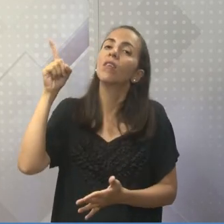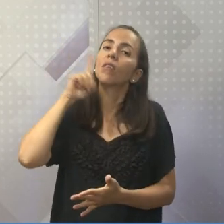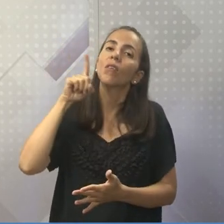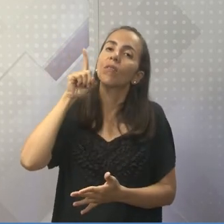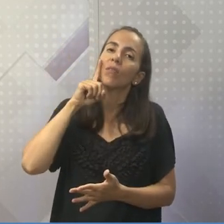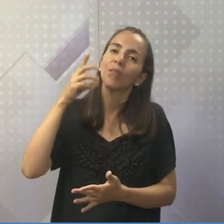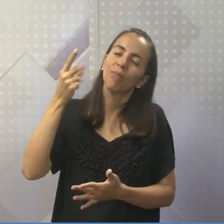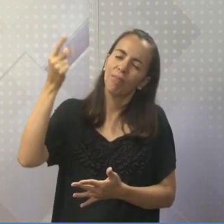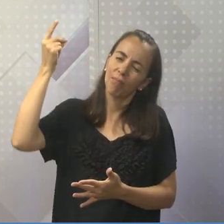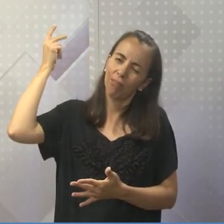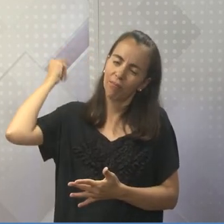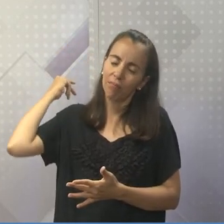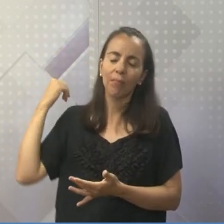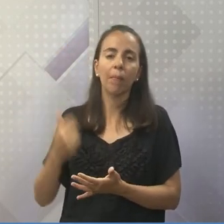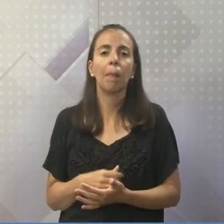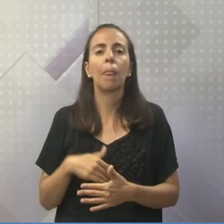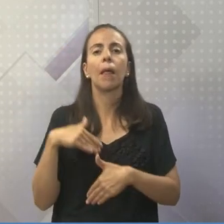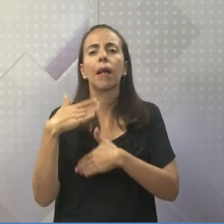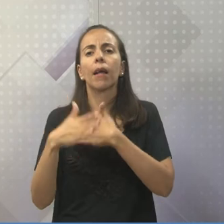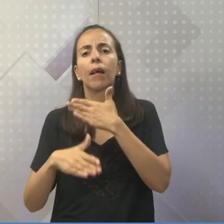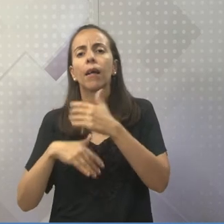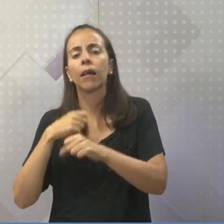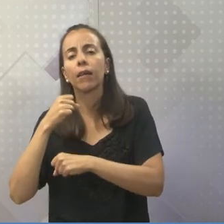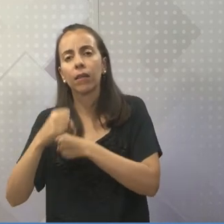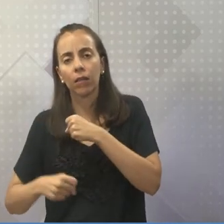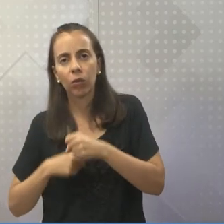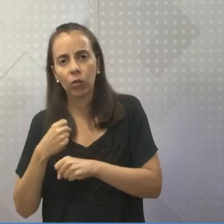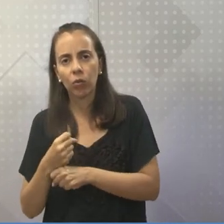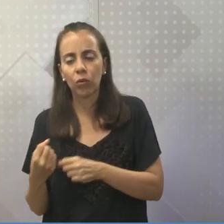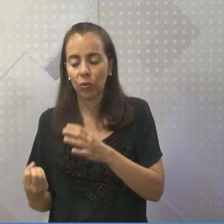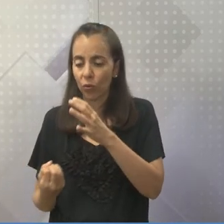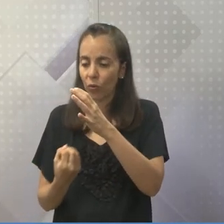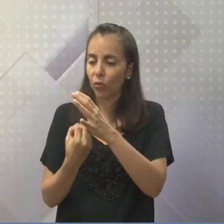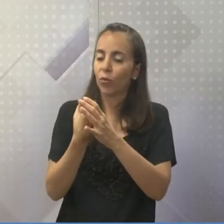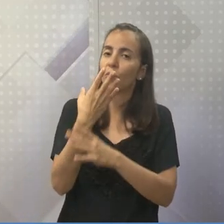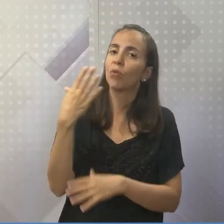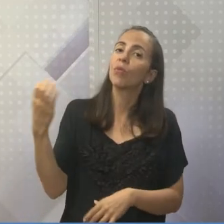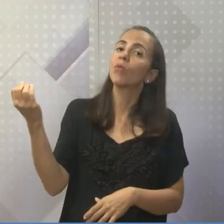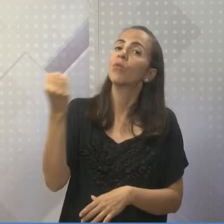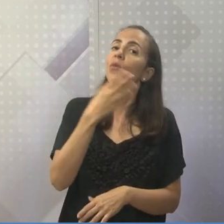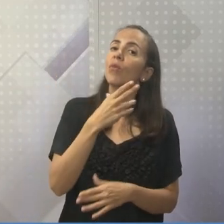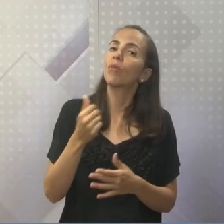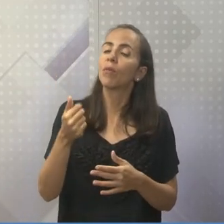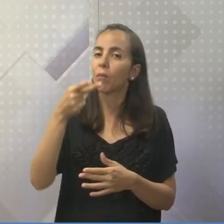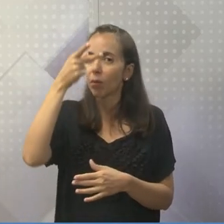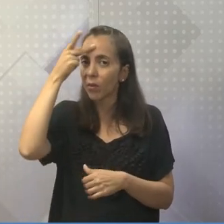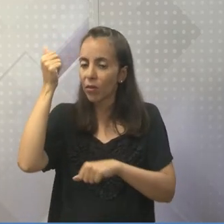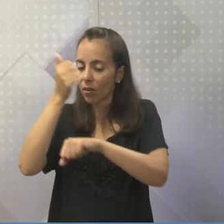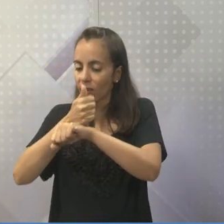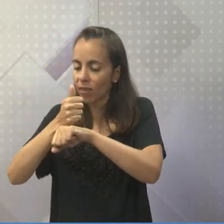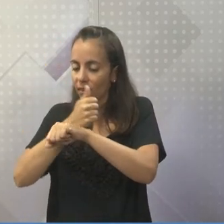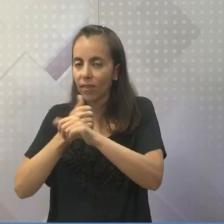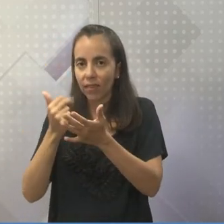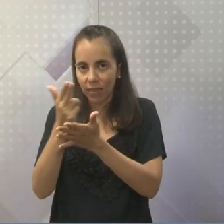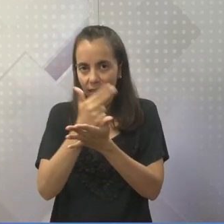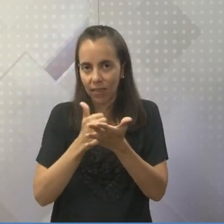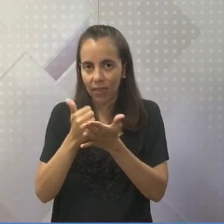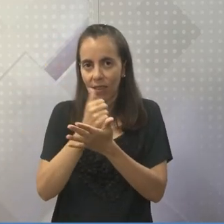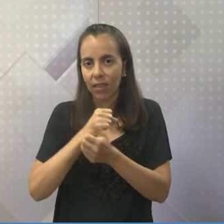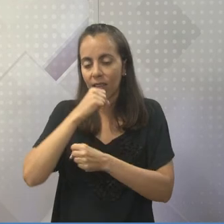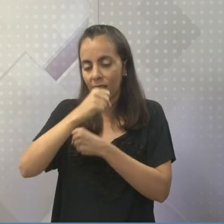atrás. Depois, passaram-se os anos e surgiu um novo desenhista. essa é mais recente. Foi em